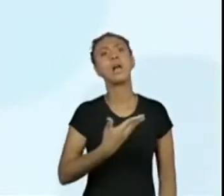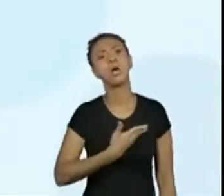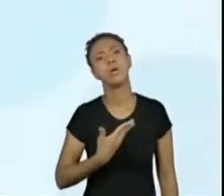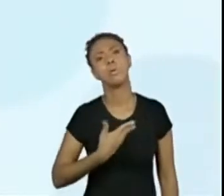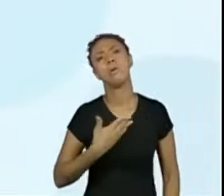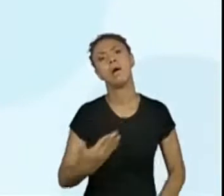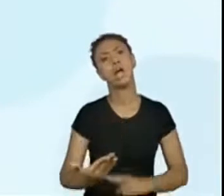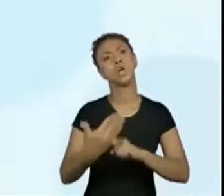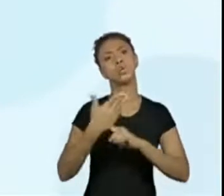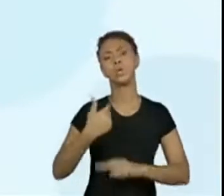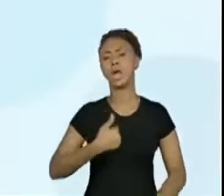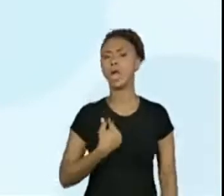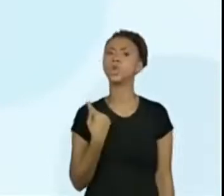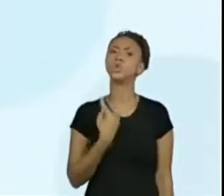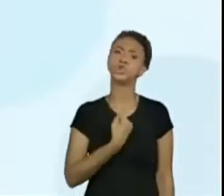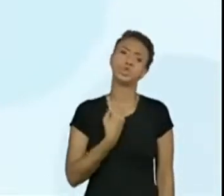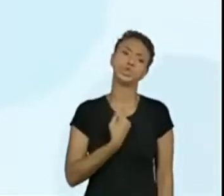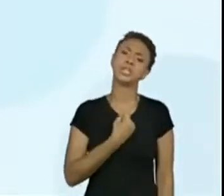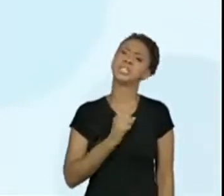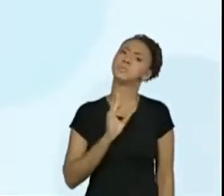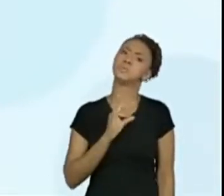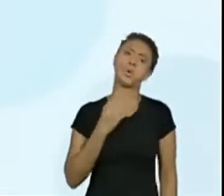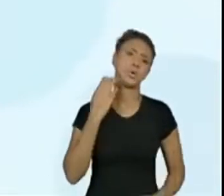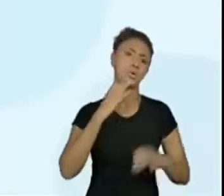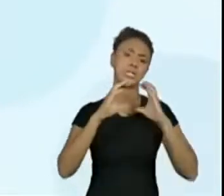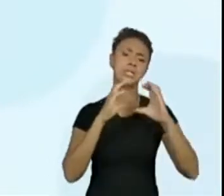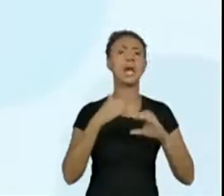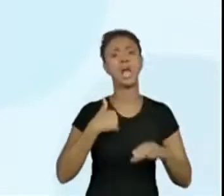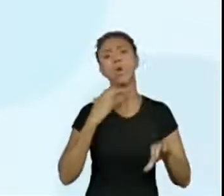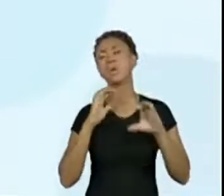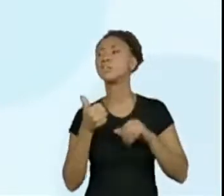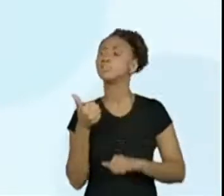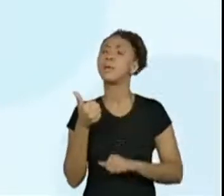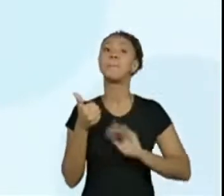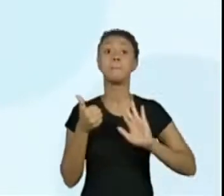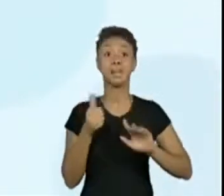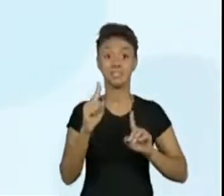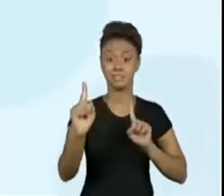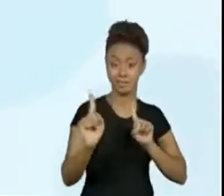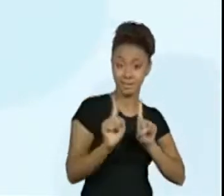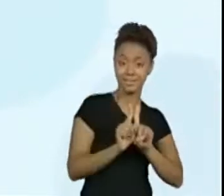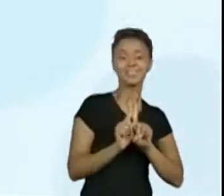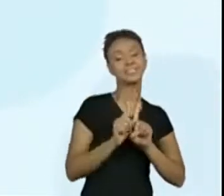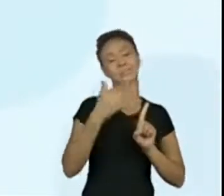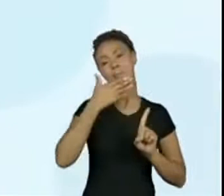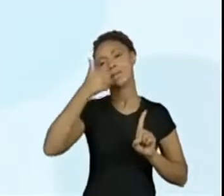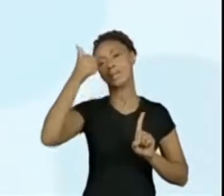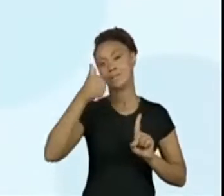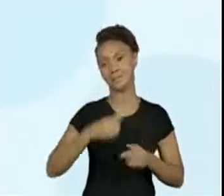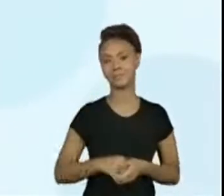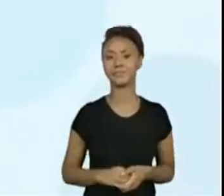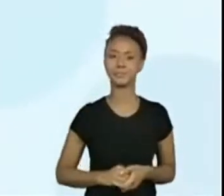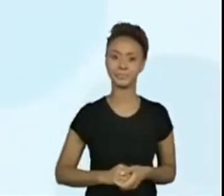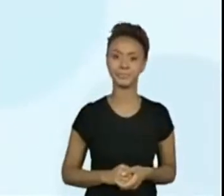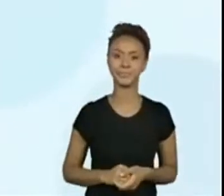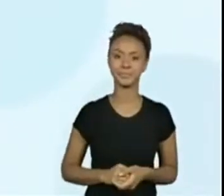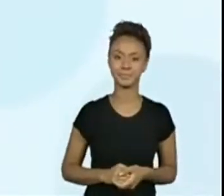Companheiro, me ajude que eu não posso cantar só. Eu sozinho canto bem, com você canto melhor.